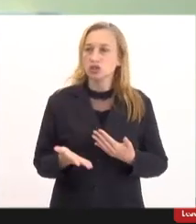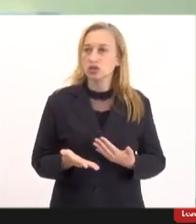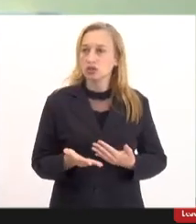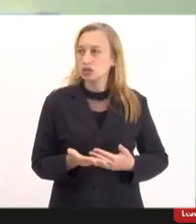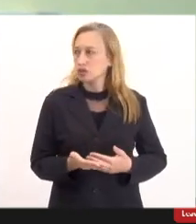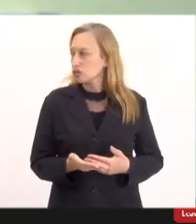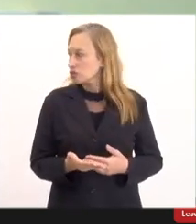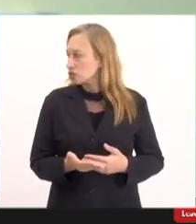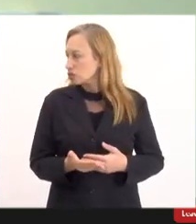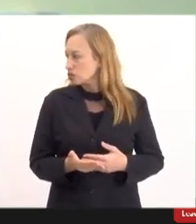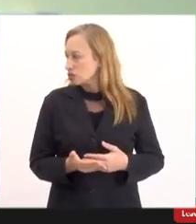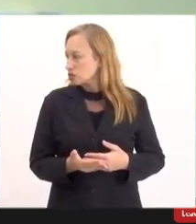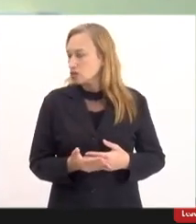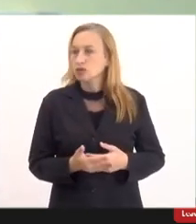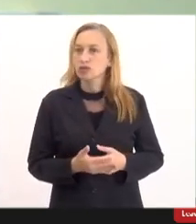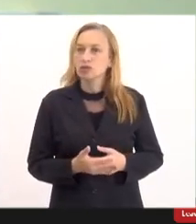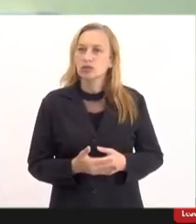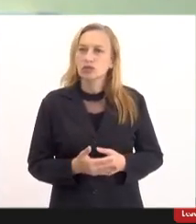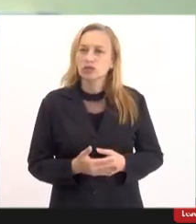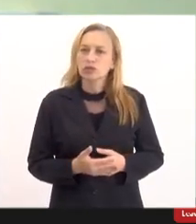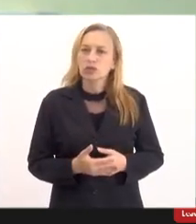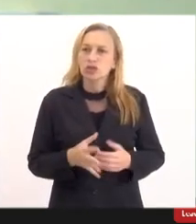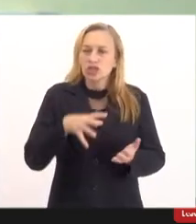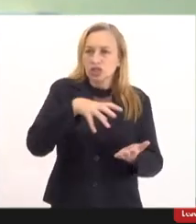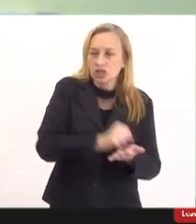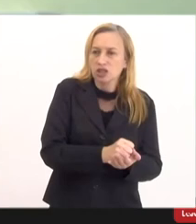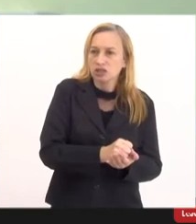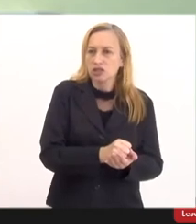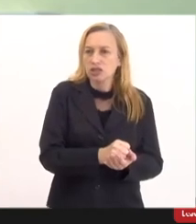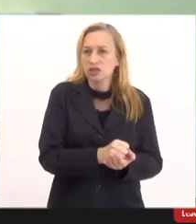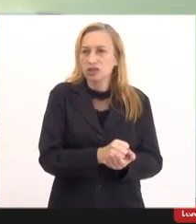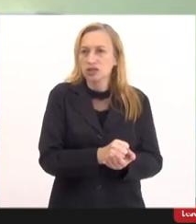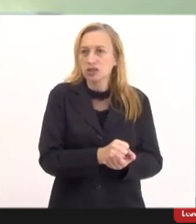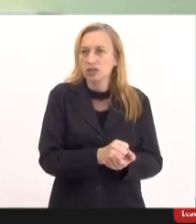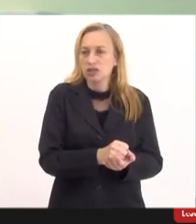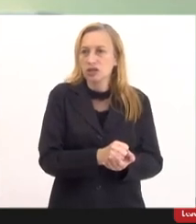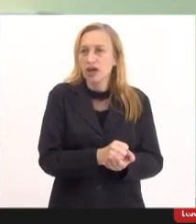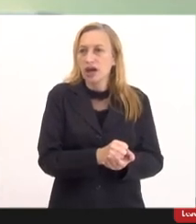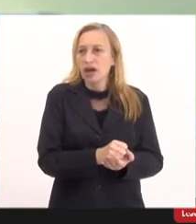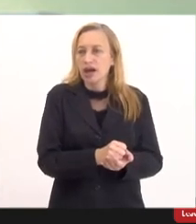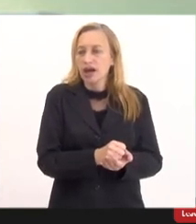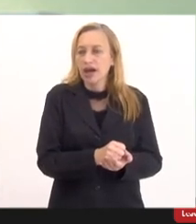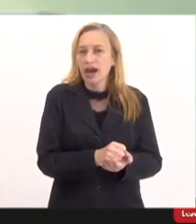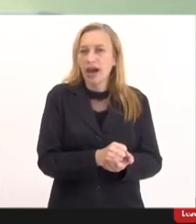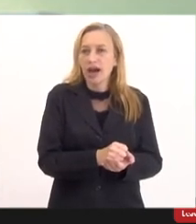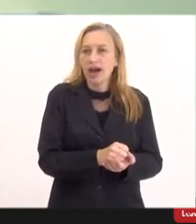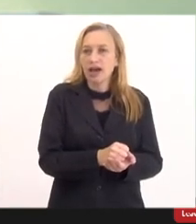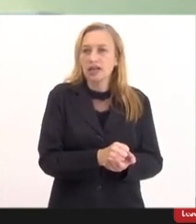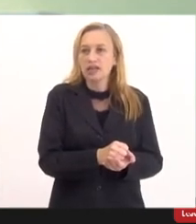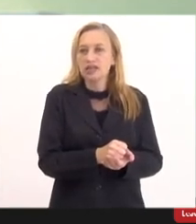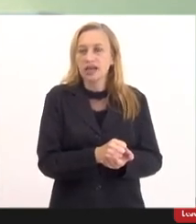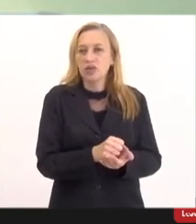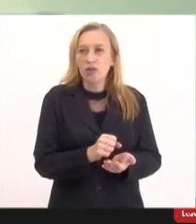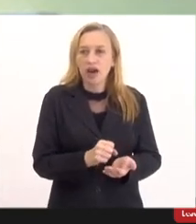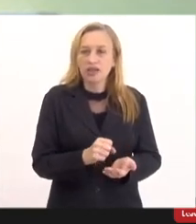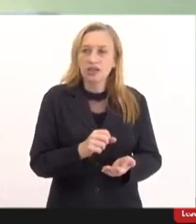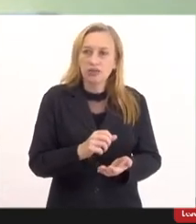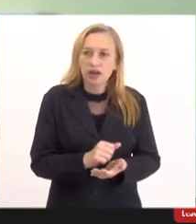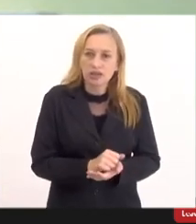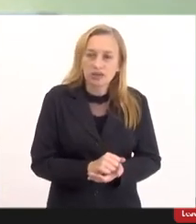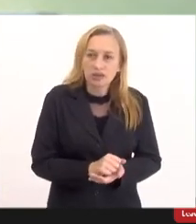fica registrada e os estudos estão em fase 3 previstos na Pfizer para terminar em